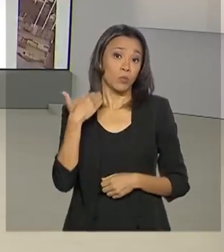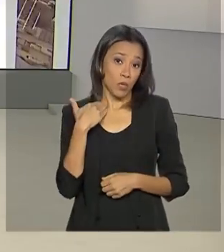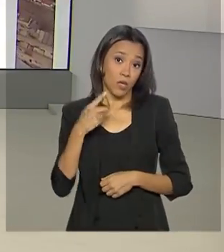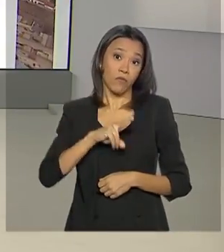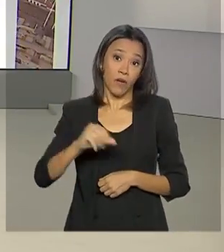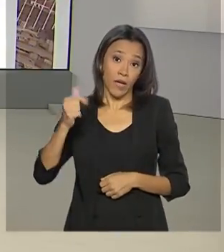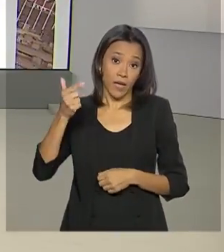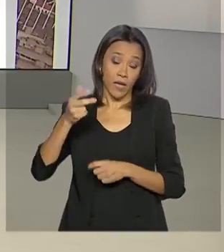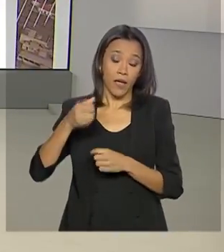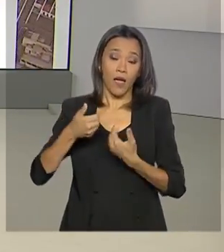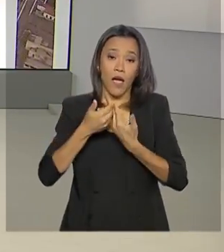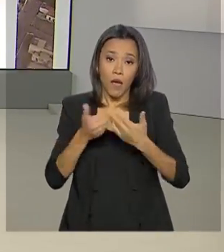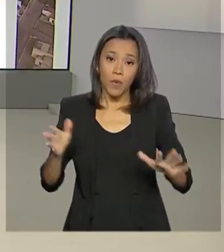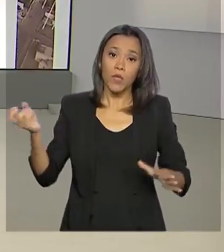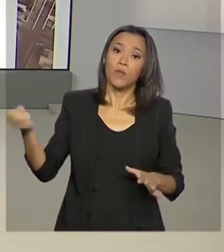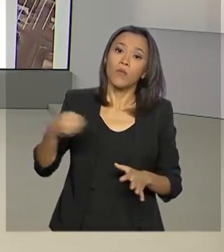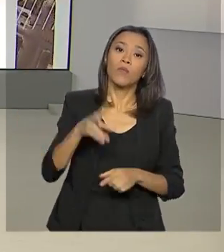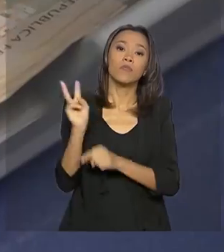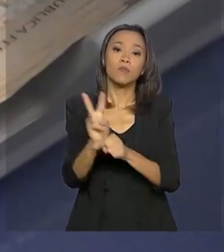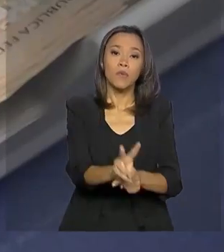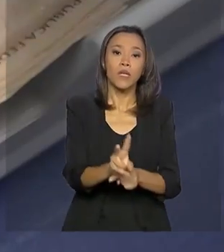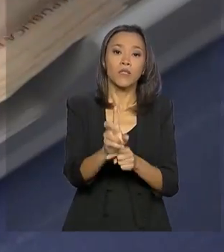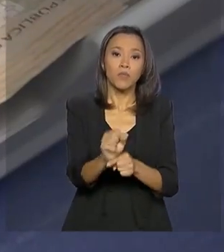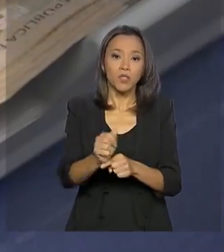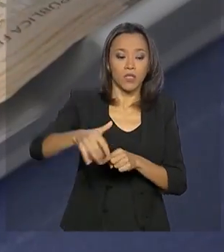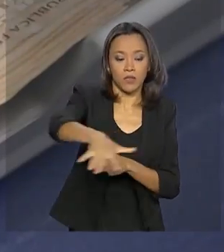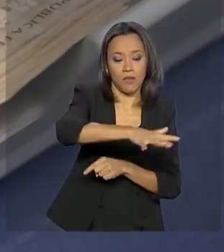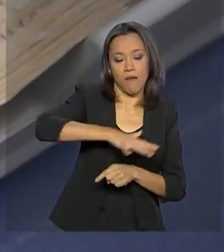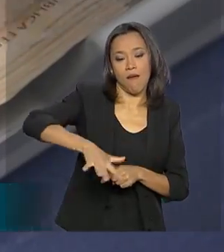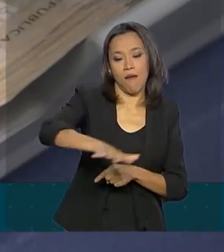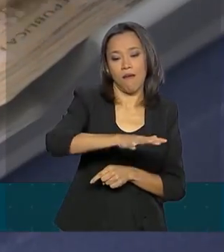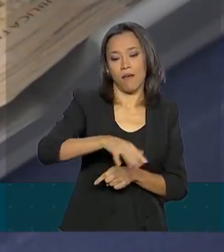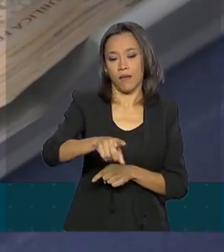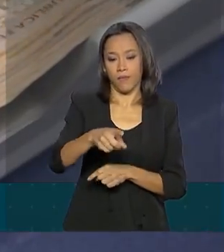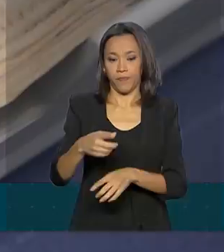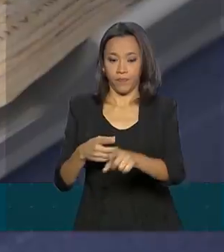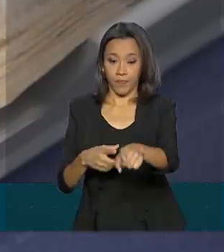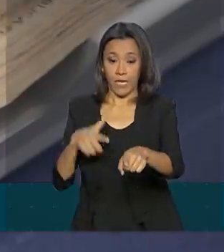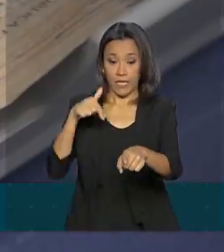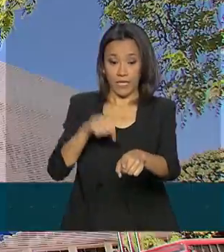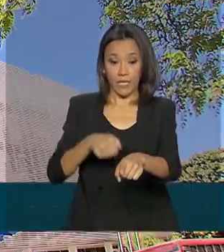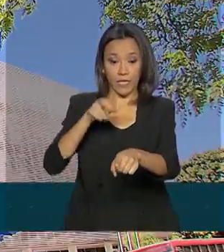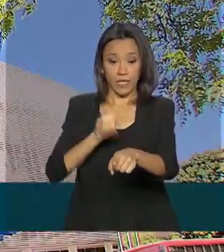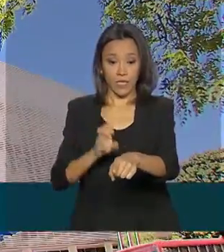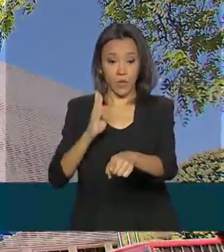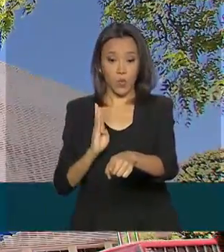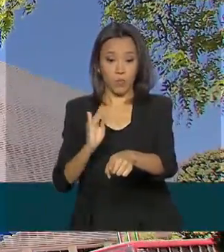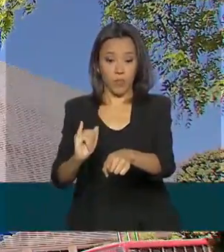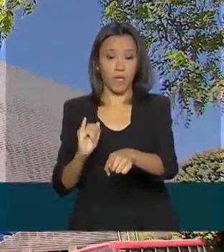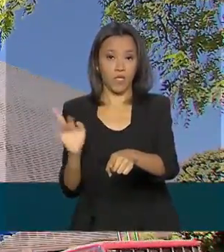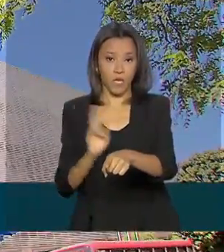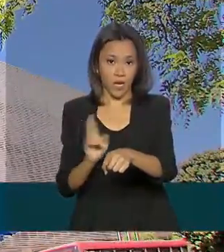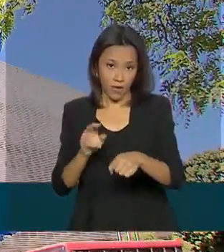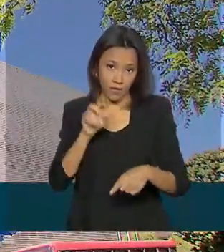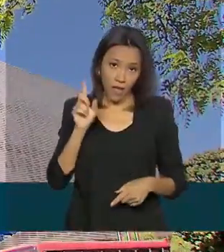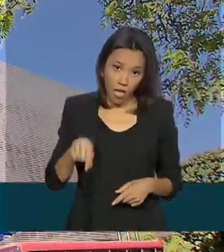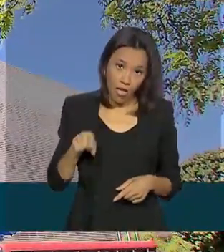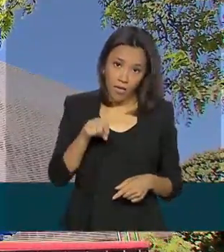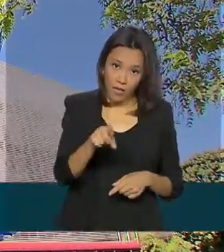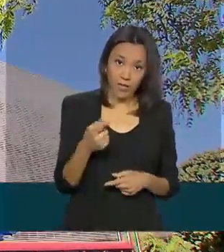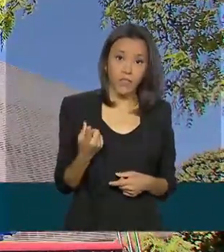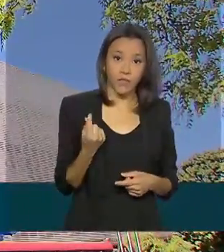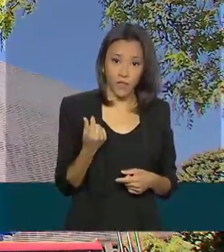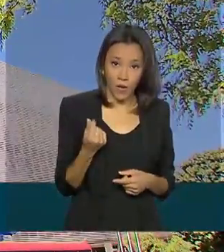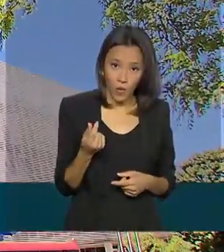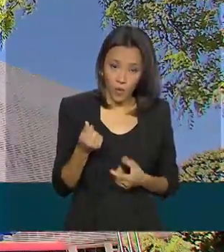crédito para o setor produtivo. R 75 bilhões. Esse é o valor que será liberado